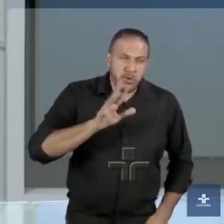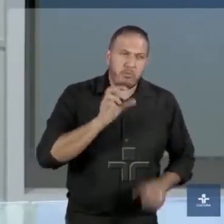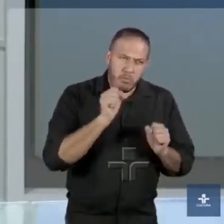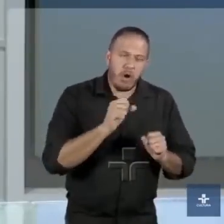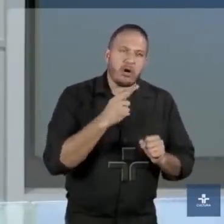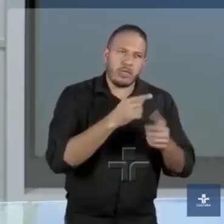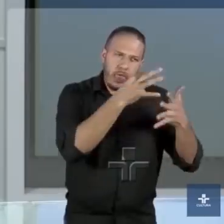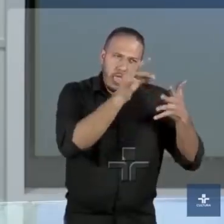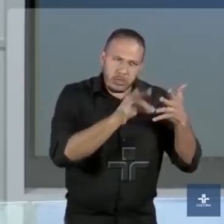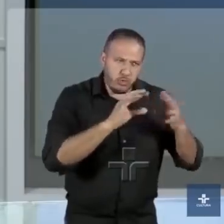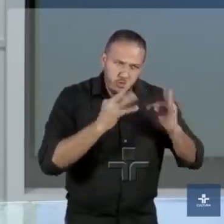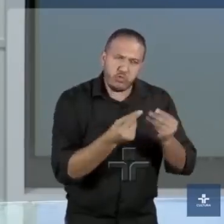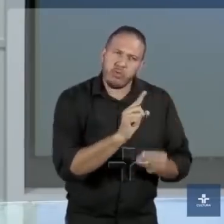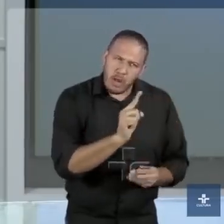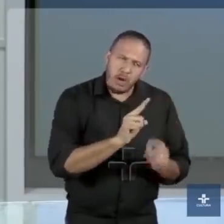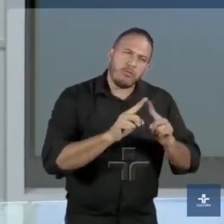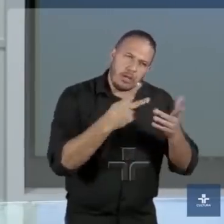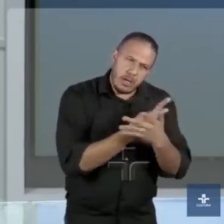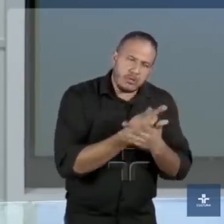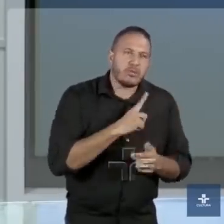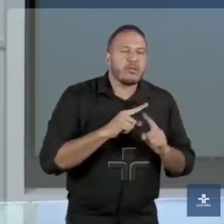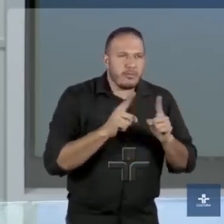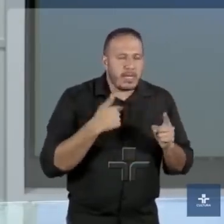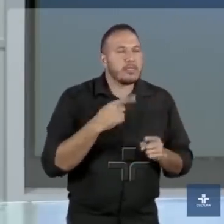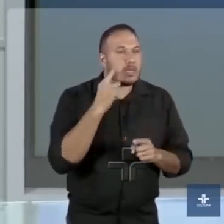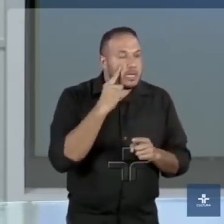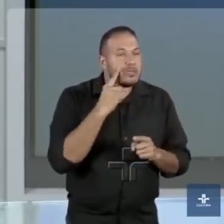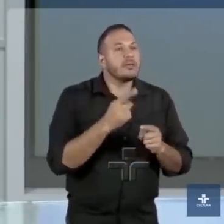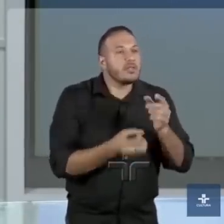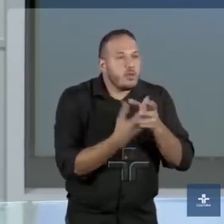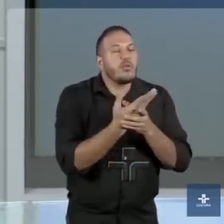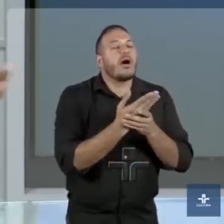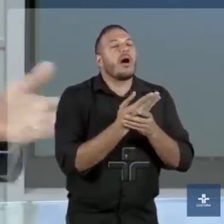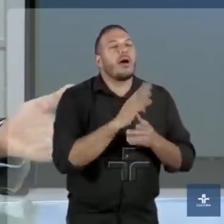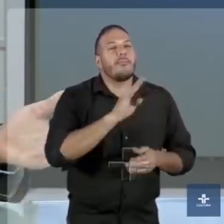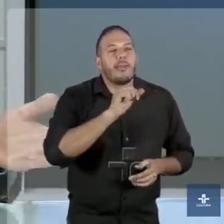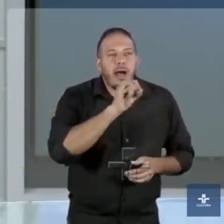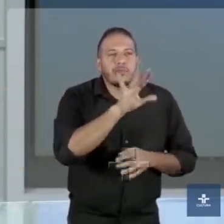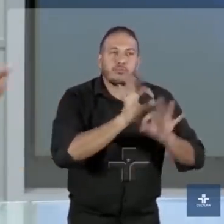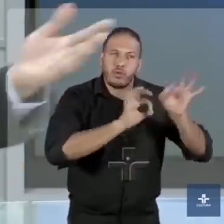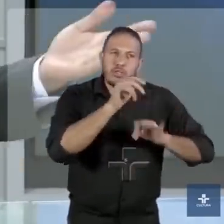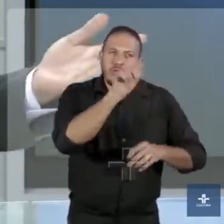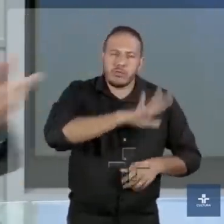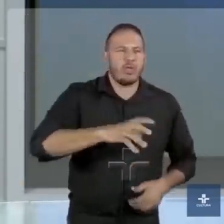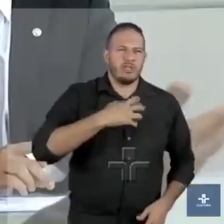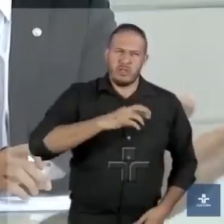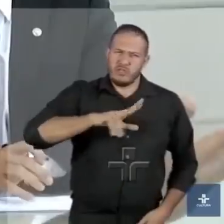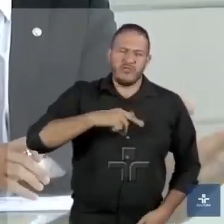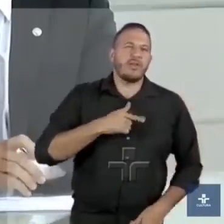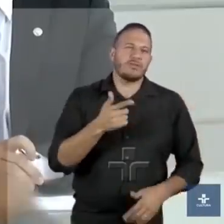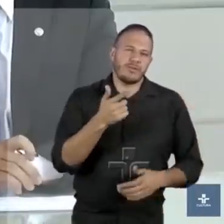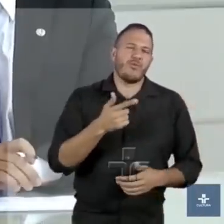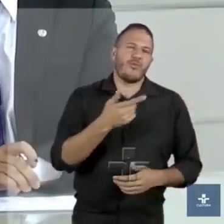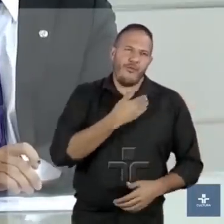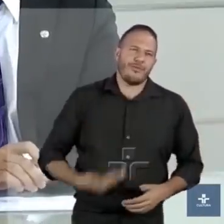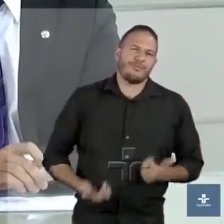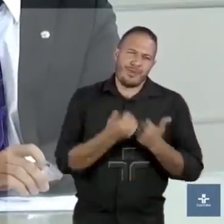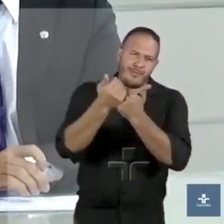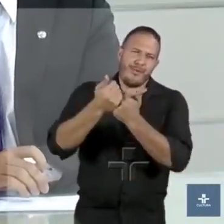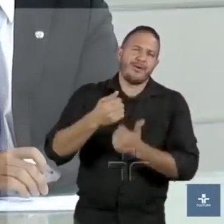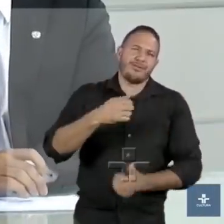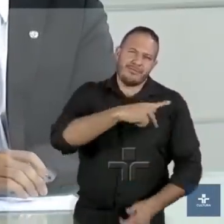acertado em tudo que fez, mas ele procurou criar bases para um projeto nacional. Diferentemente do governo que você apoia o Bolsonaro, que não